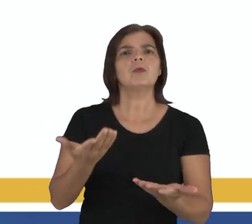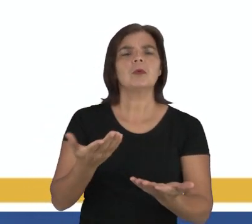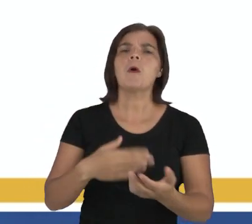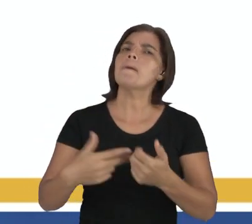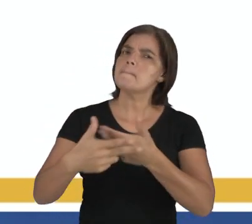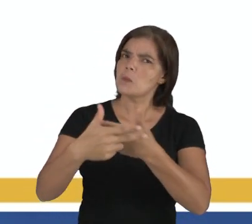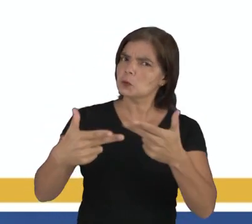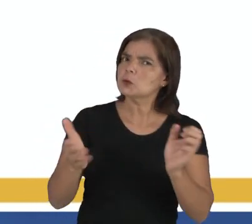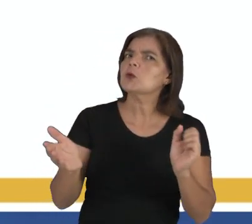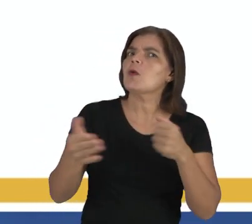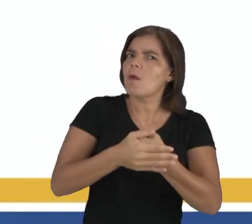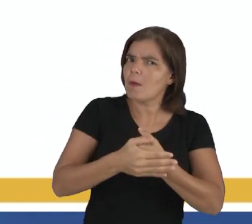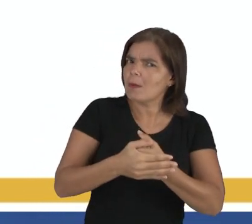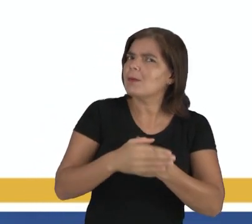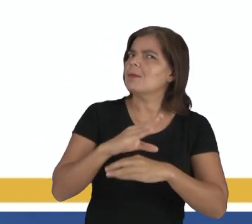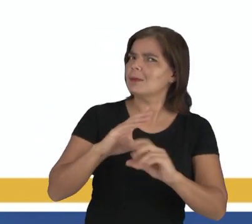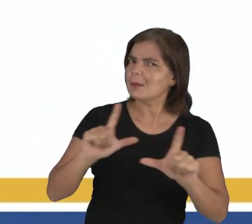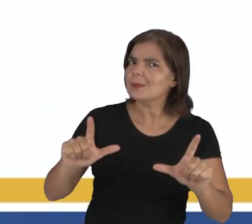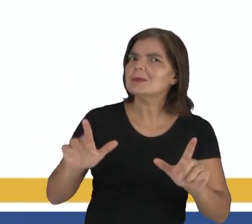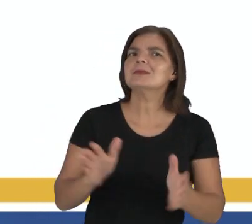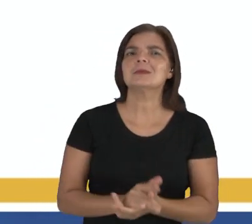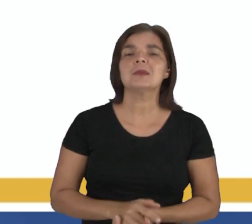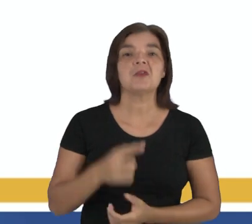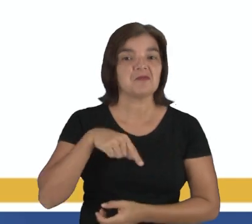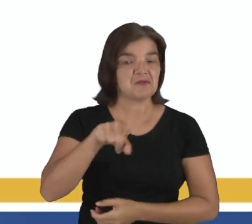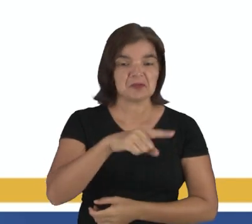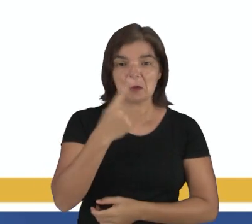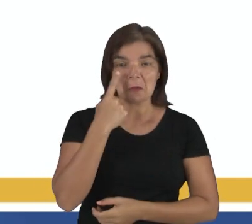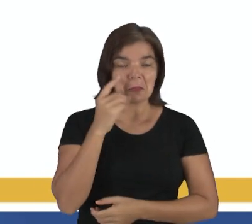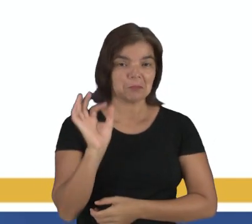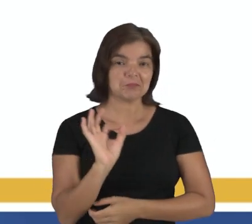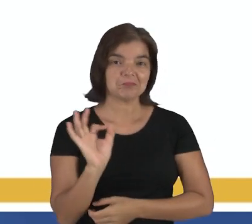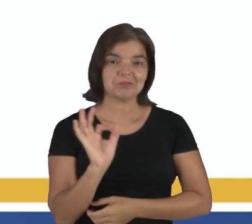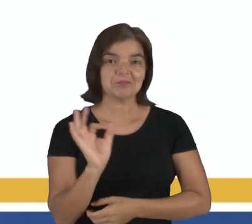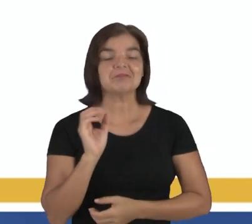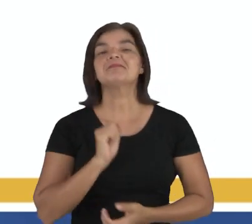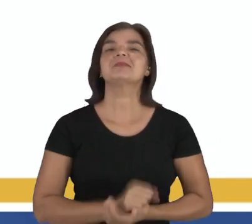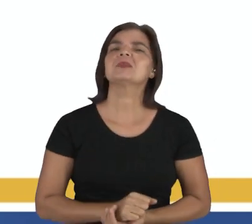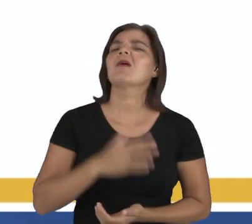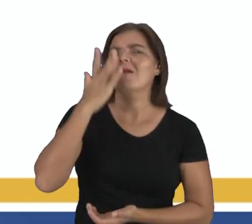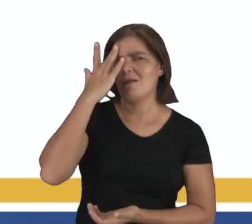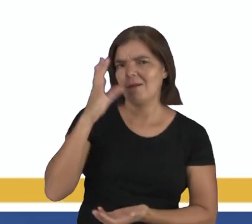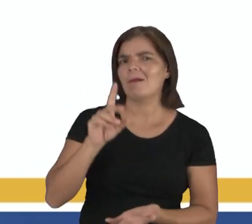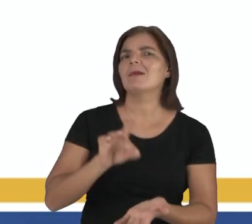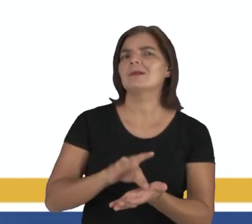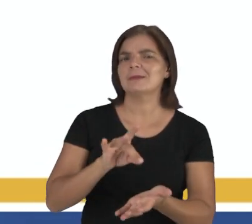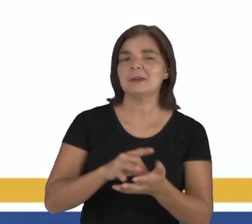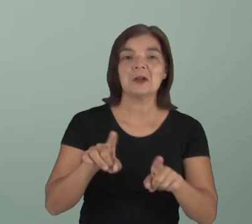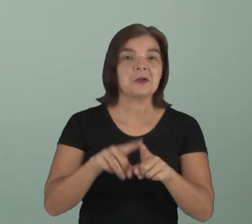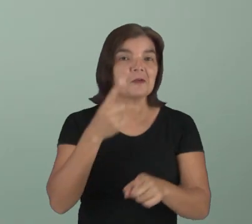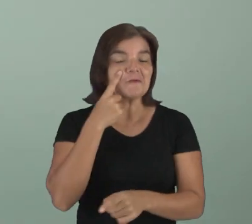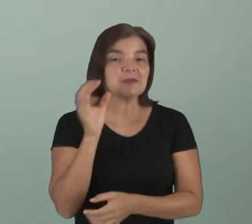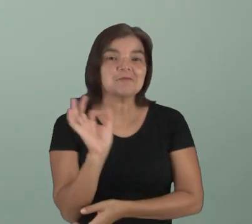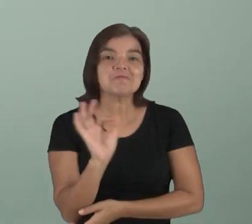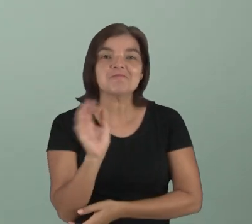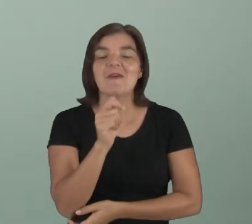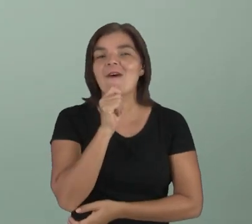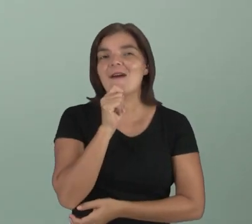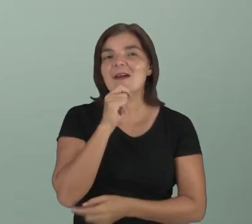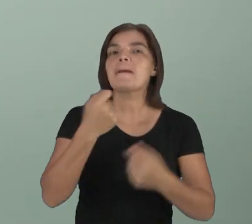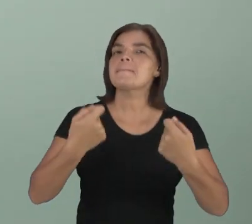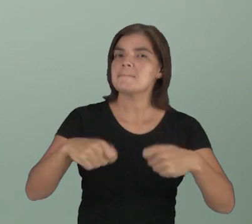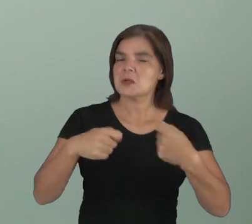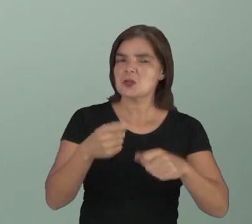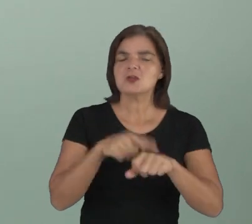muita coisa escondida aqui, cara. Você ainda não viu nada. Realmente, nós não vimos nada ainda.